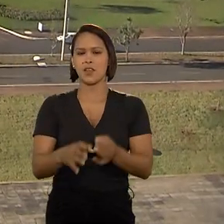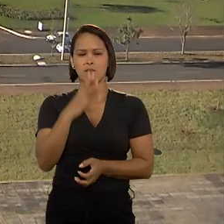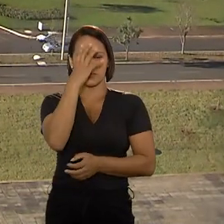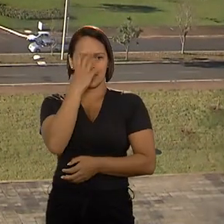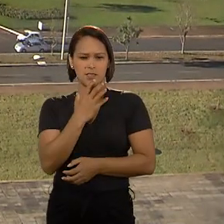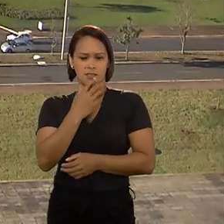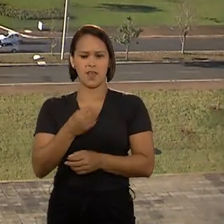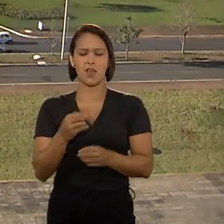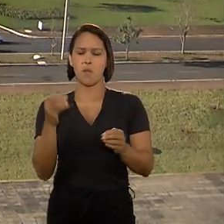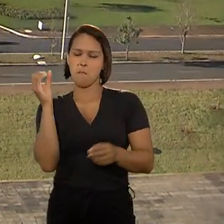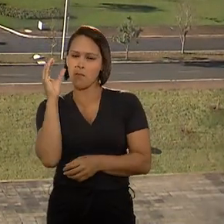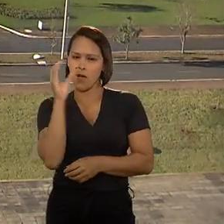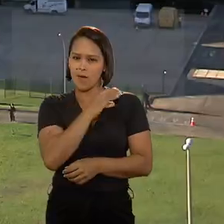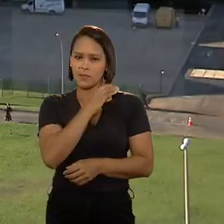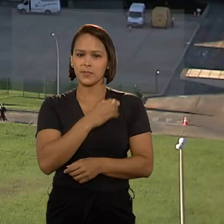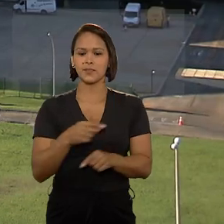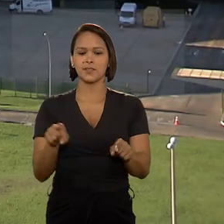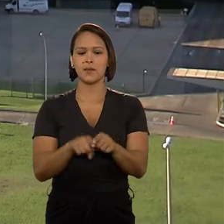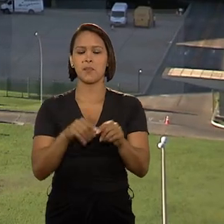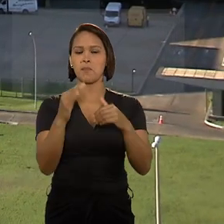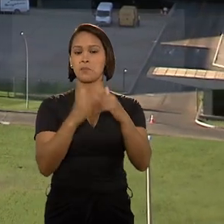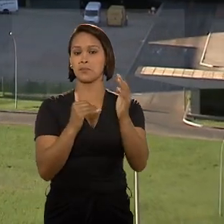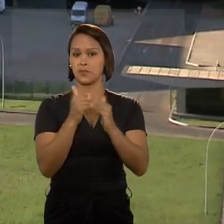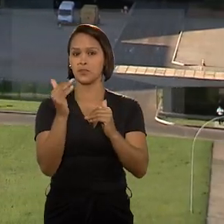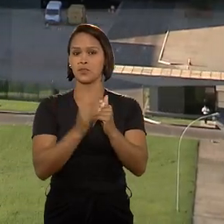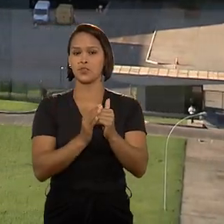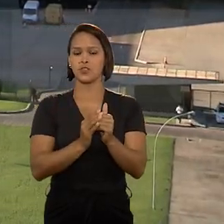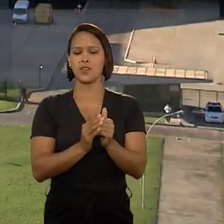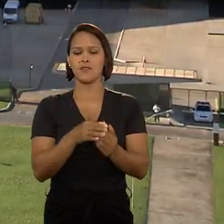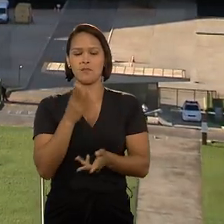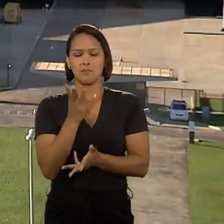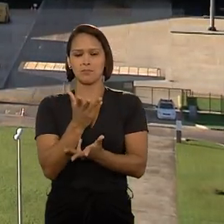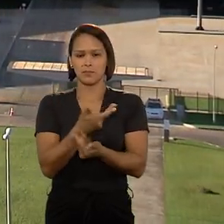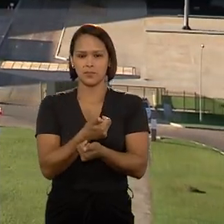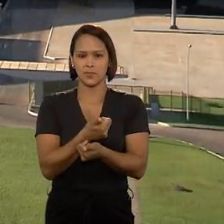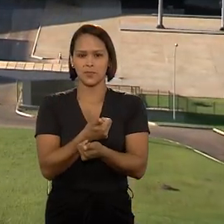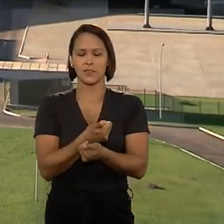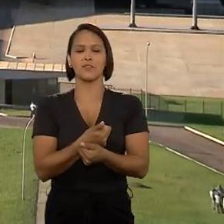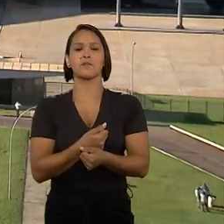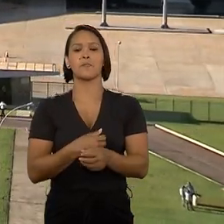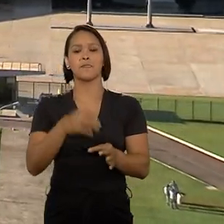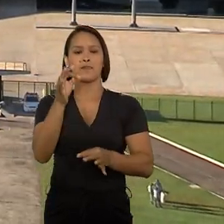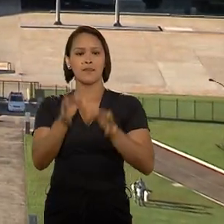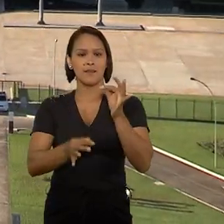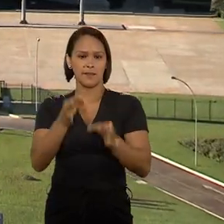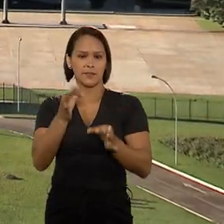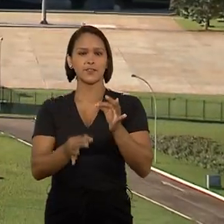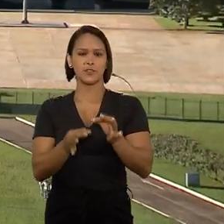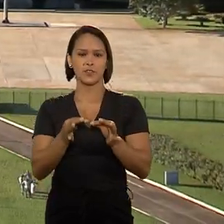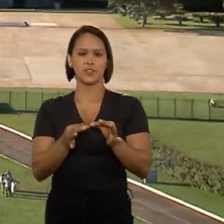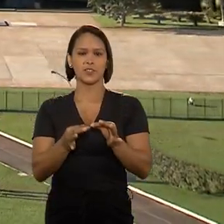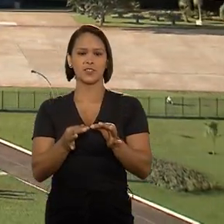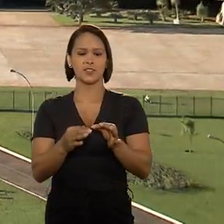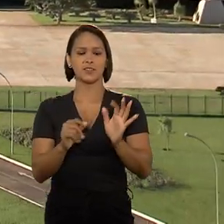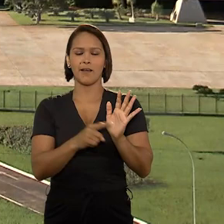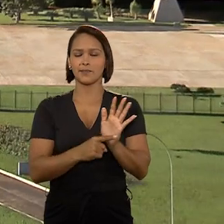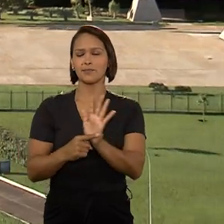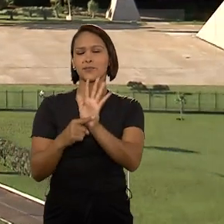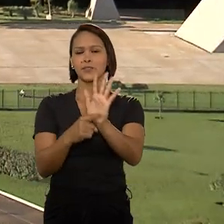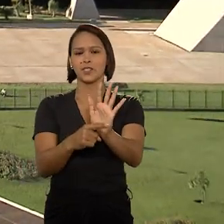jurisdicional célebre, eficiente, produtiva e de qualidade. É um judiciário